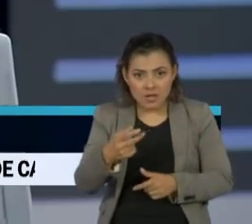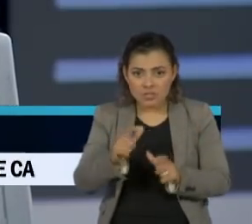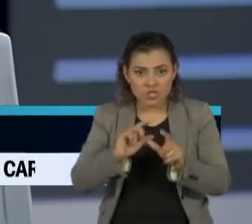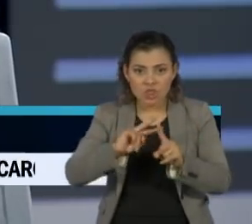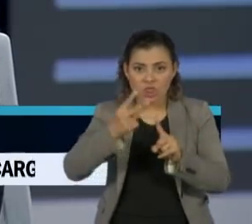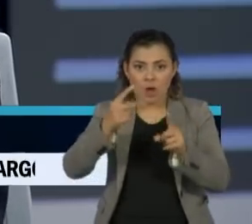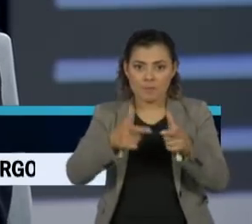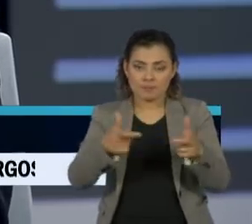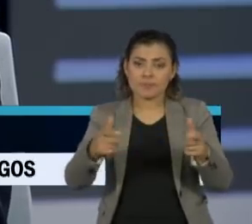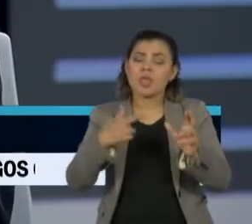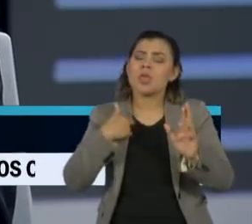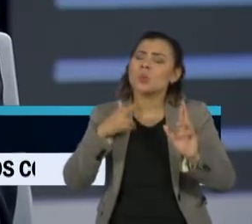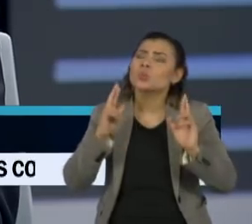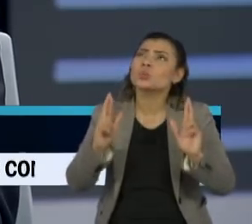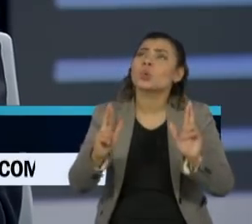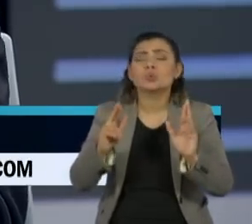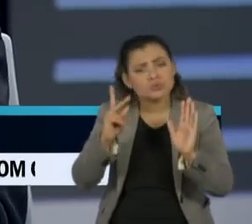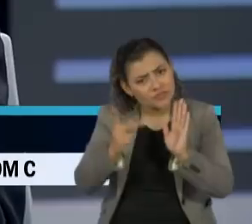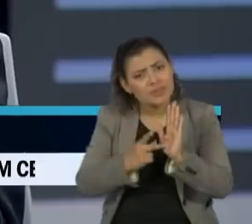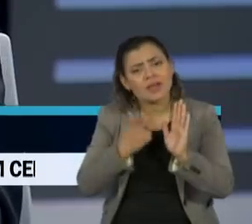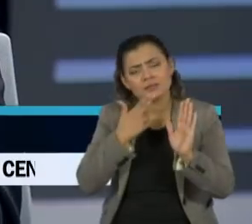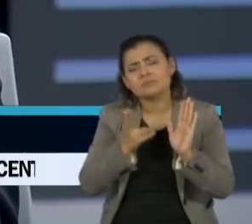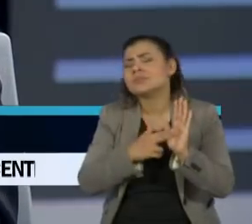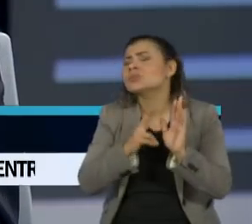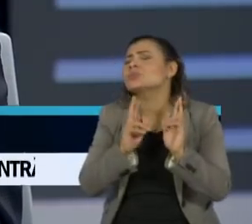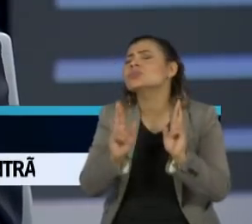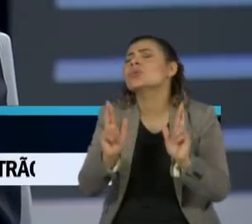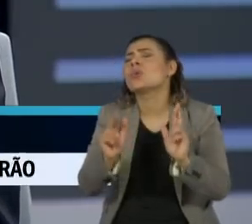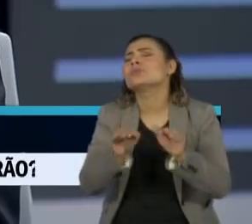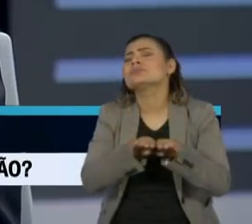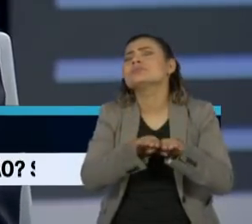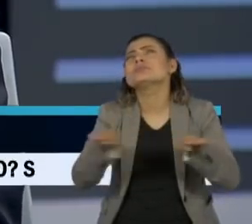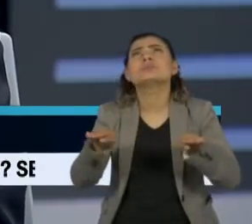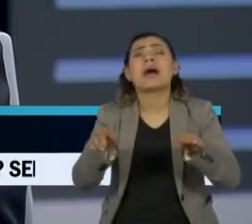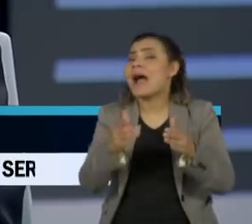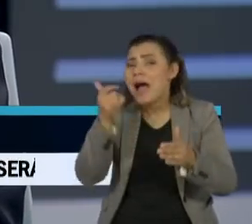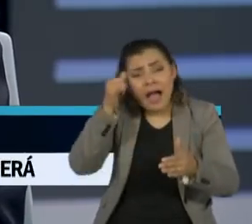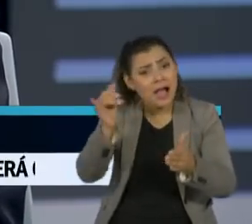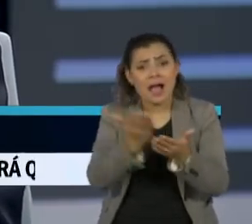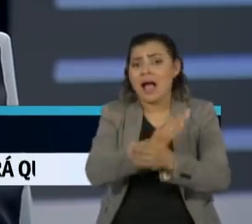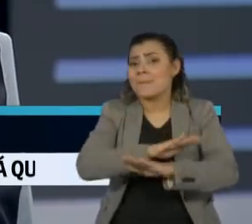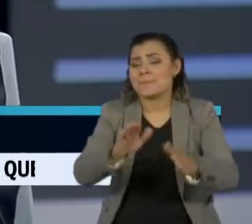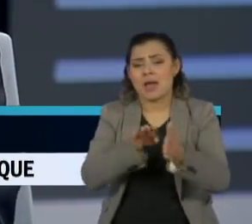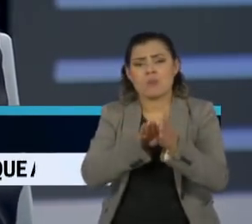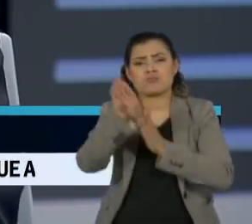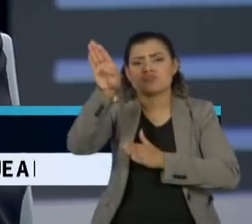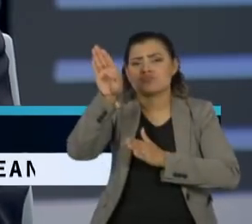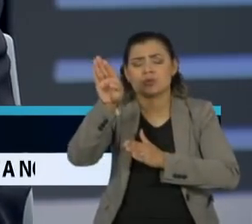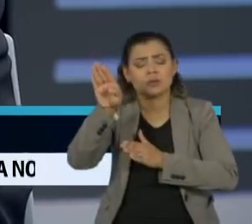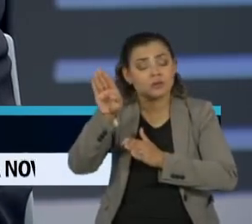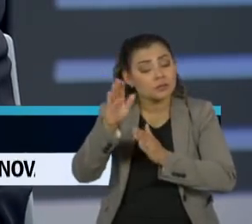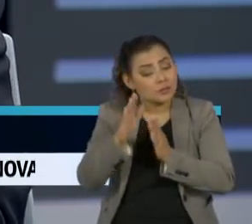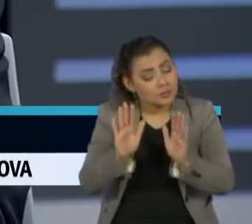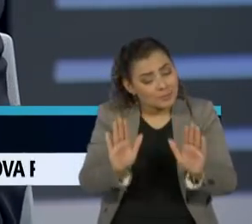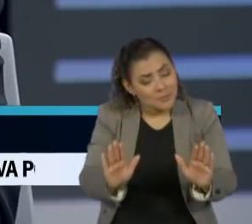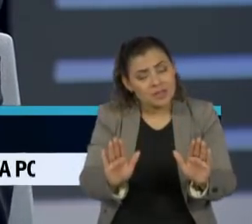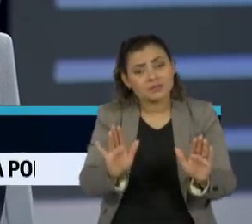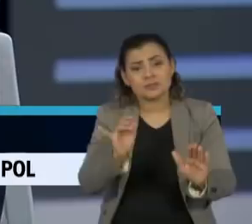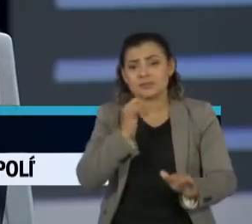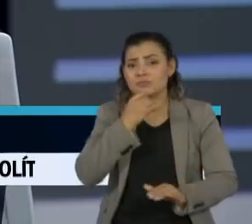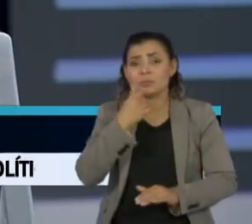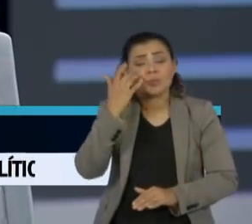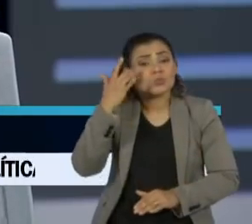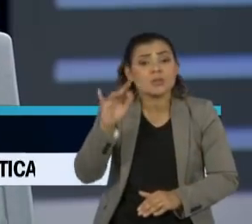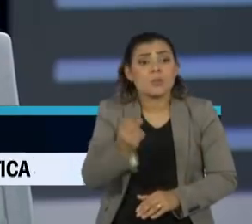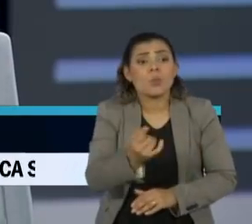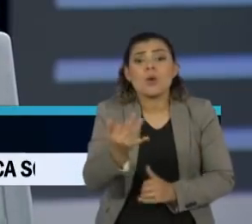torço, sinceramente, torço para que isso estabilize e não suba desse ponto. Mas, infelizmente, como a gente não sabe o